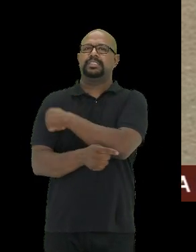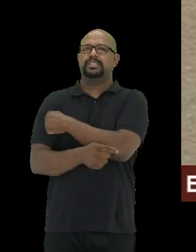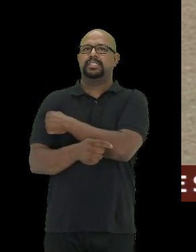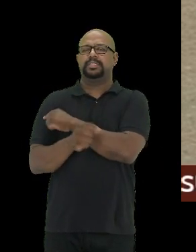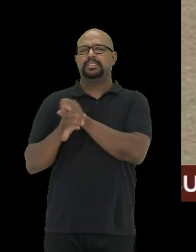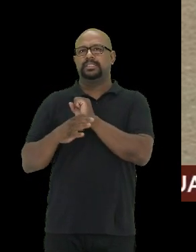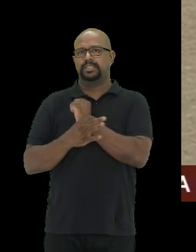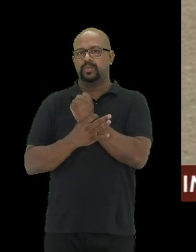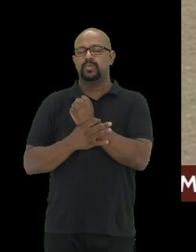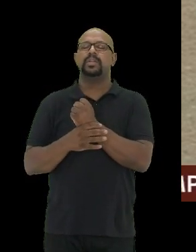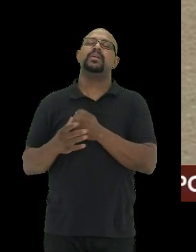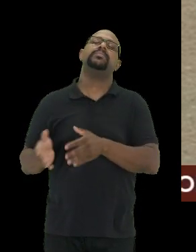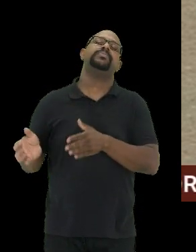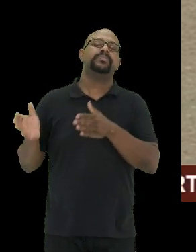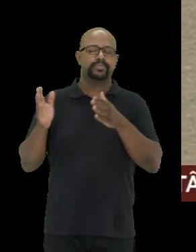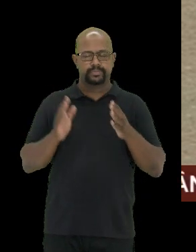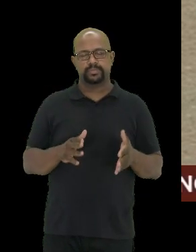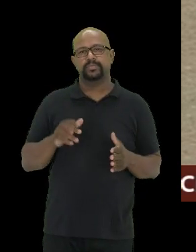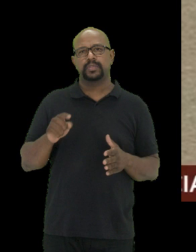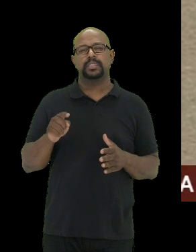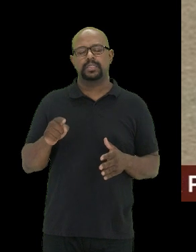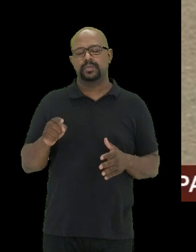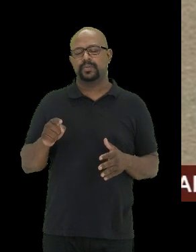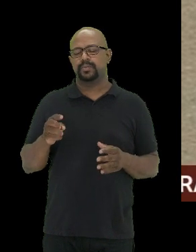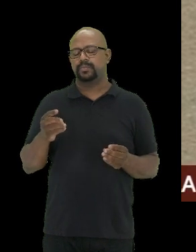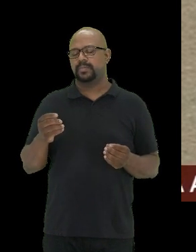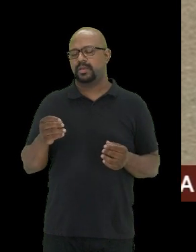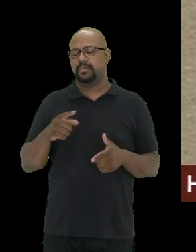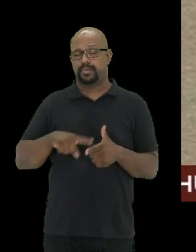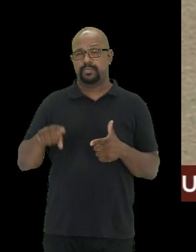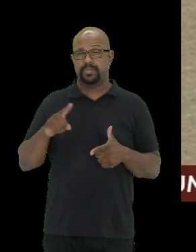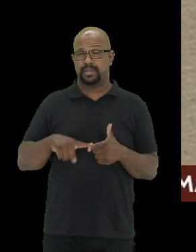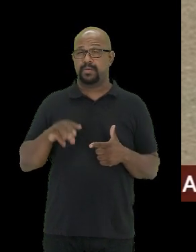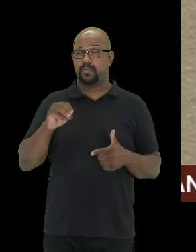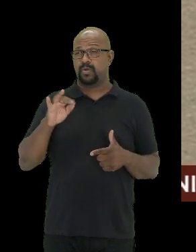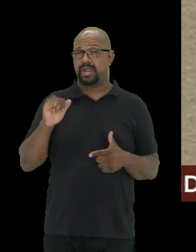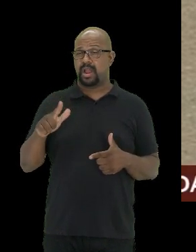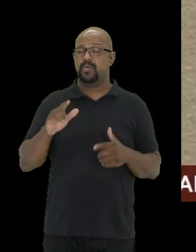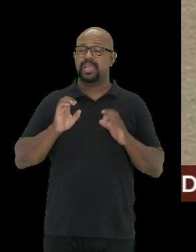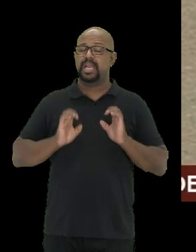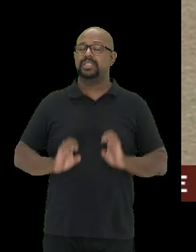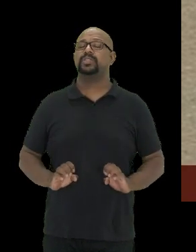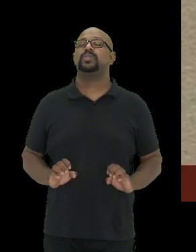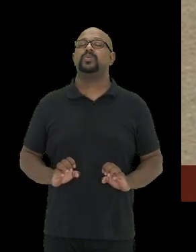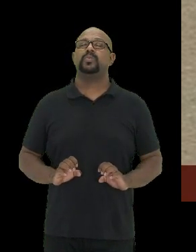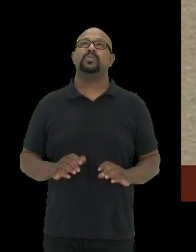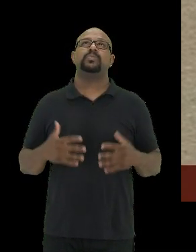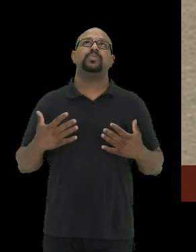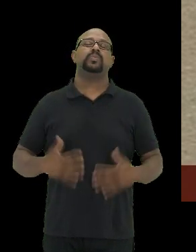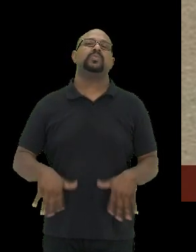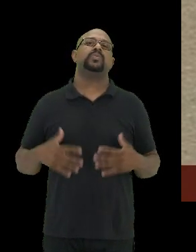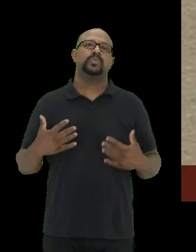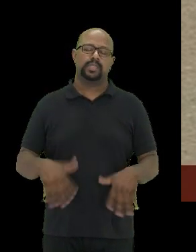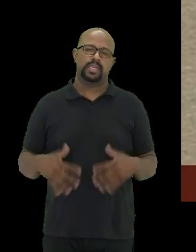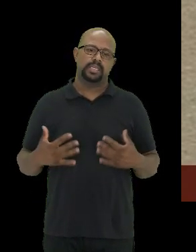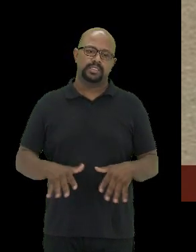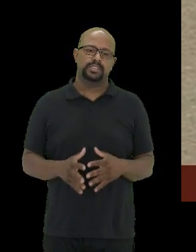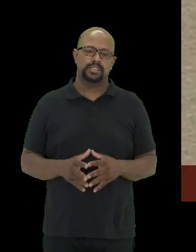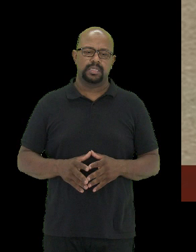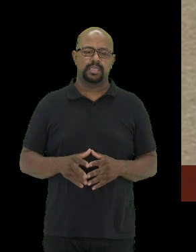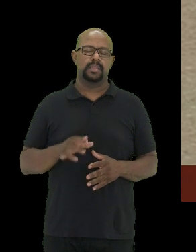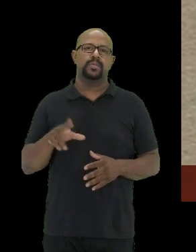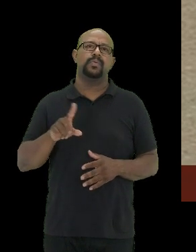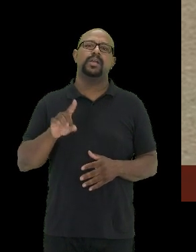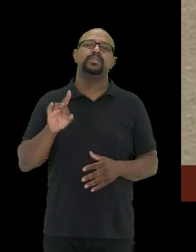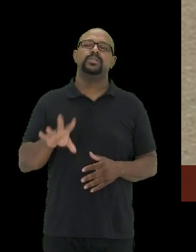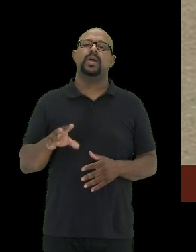e eficazes, por outro lado você está tendo um problema moral e ético gigantesco, e não é